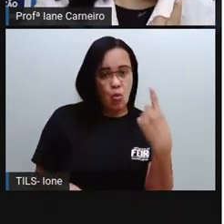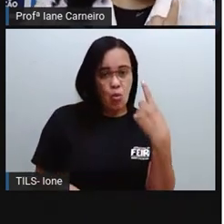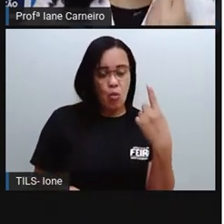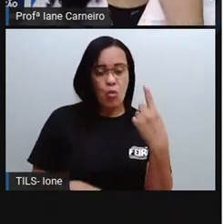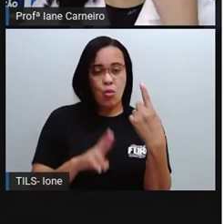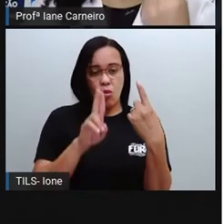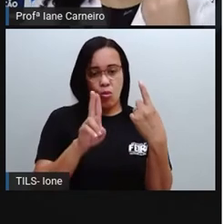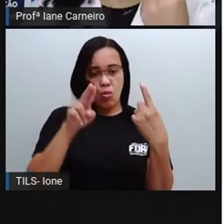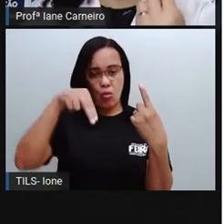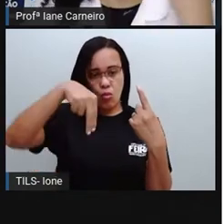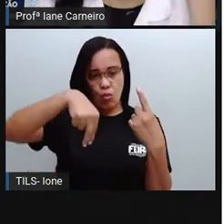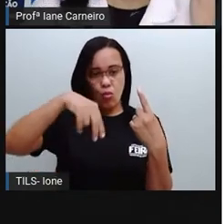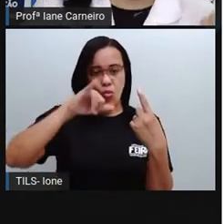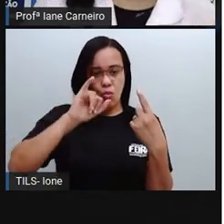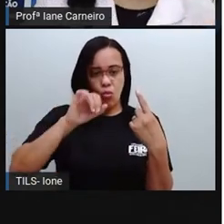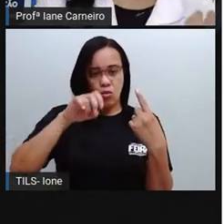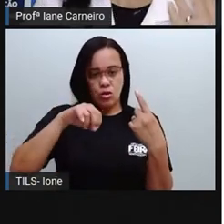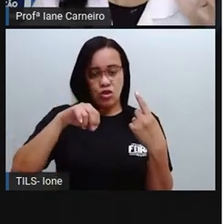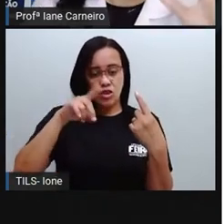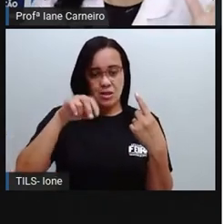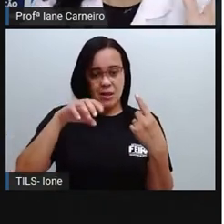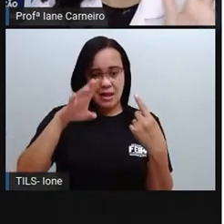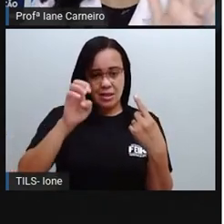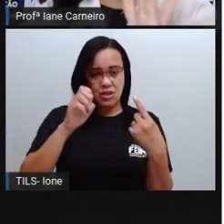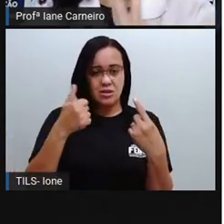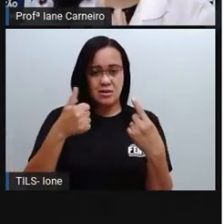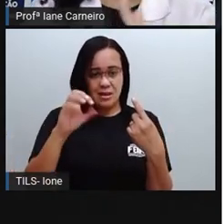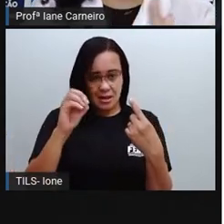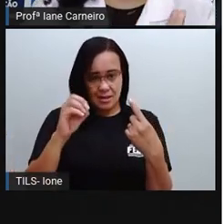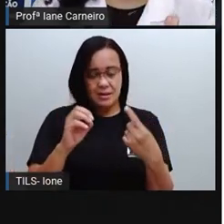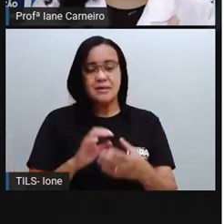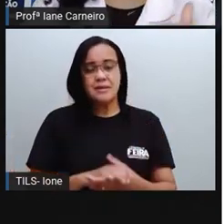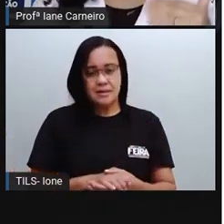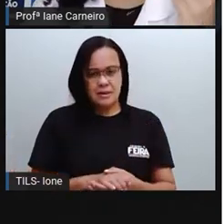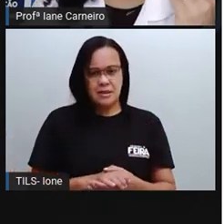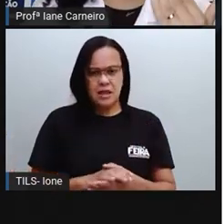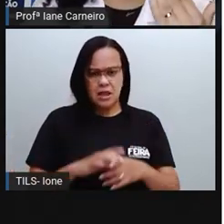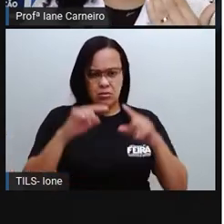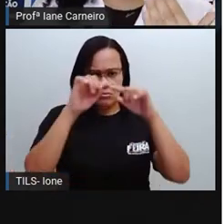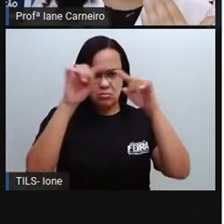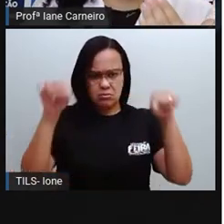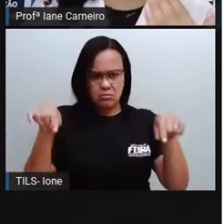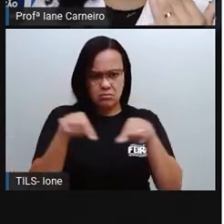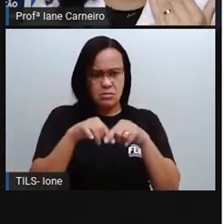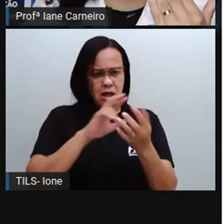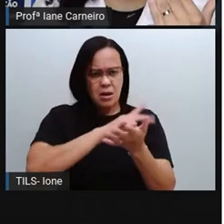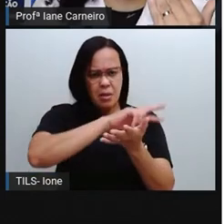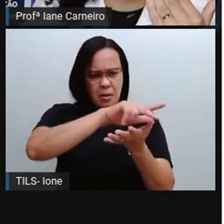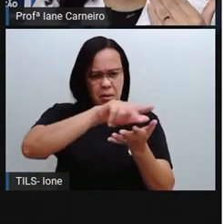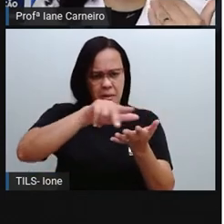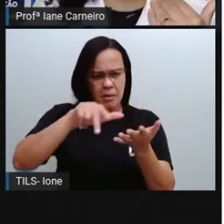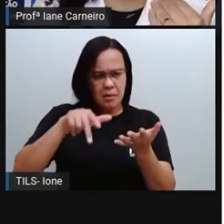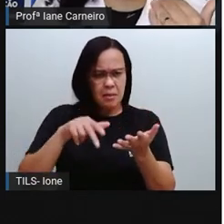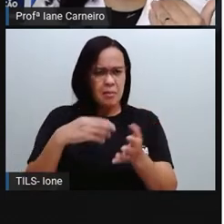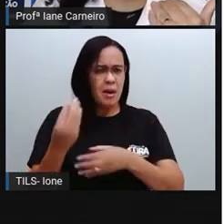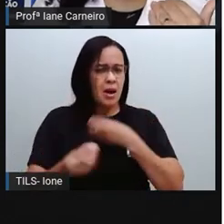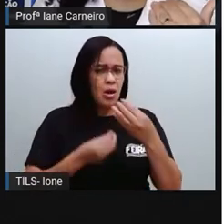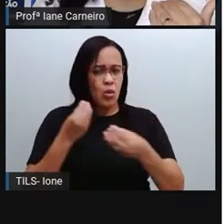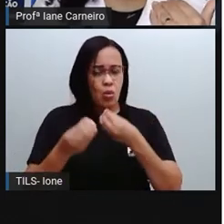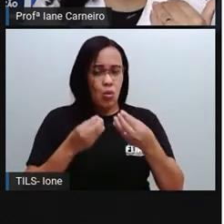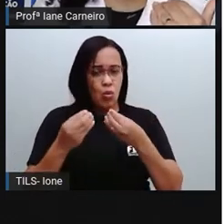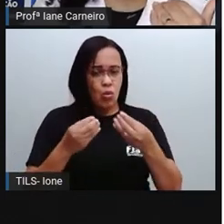barrinha dessa quer dizer que tem 10. Essa placa aqui, ó, com vários de 10, então tem aqui, ó, um,